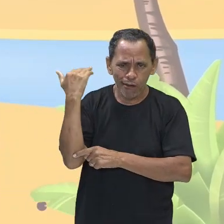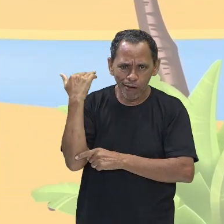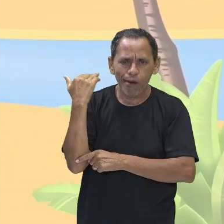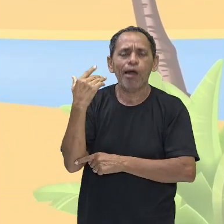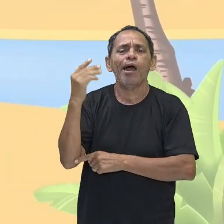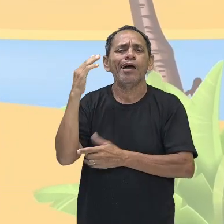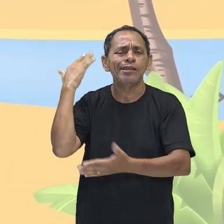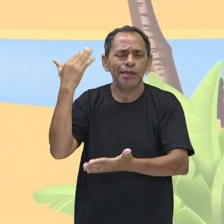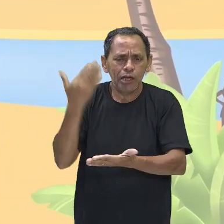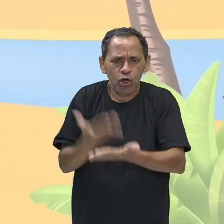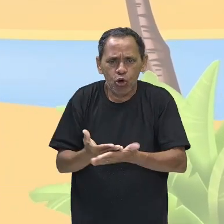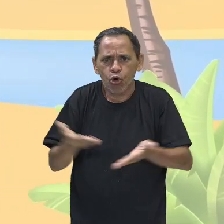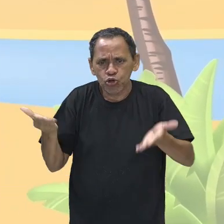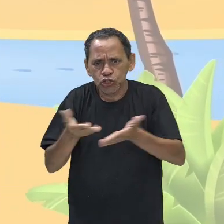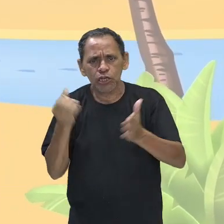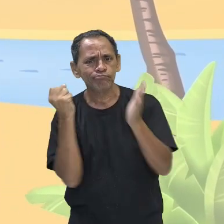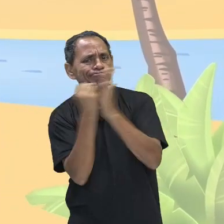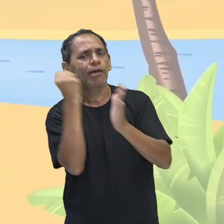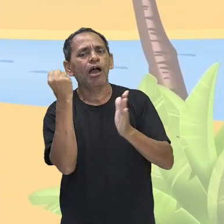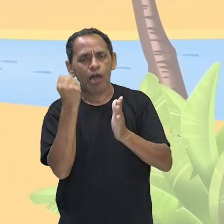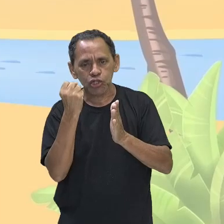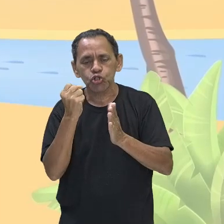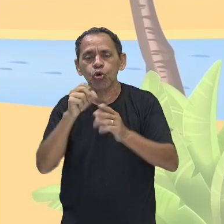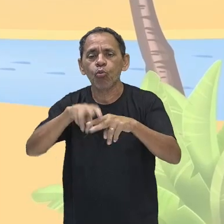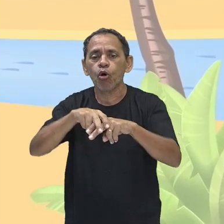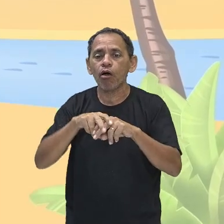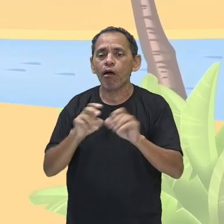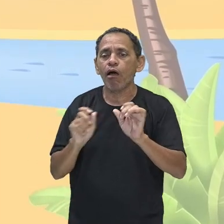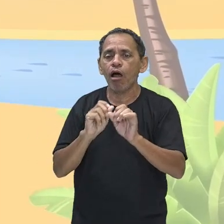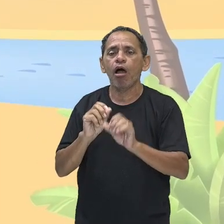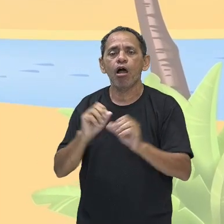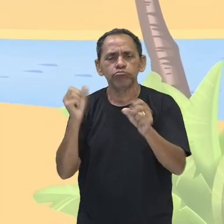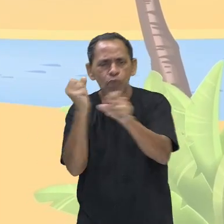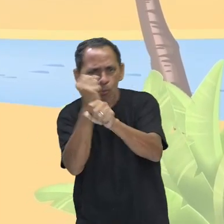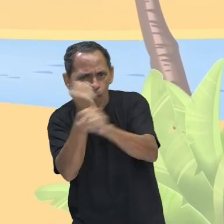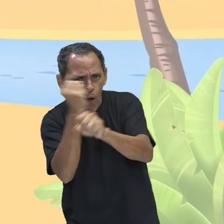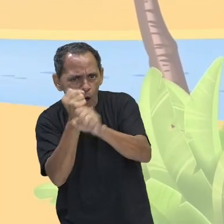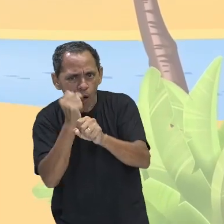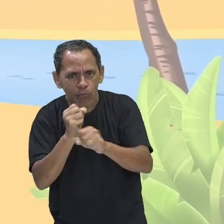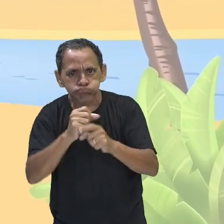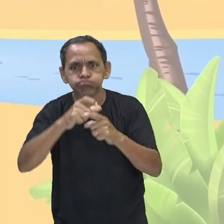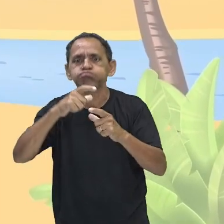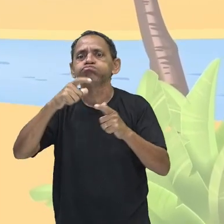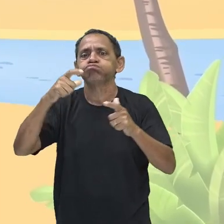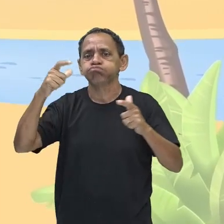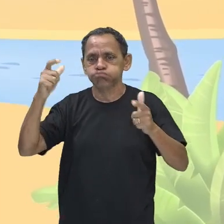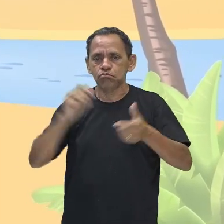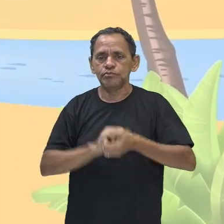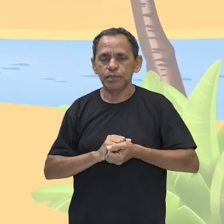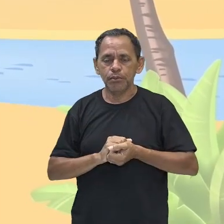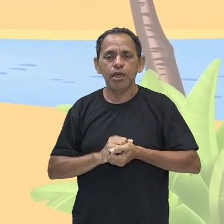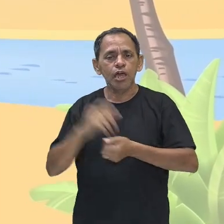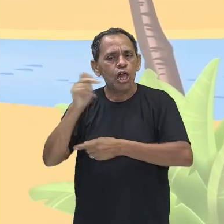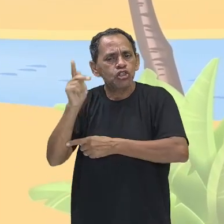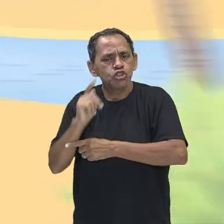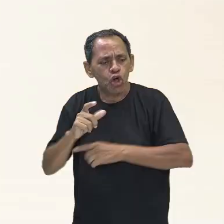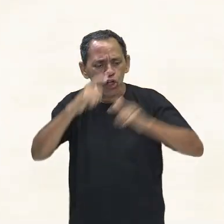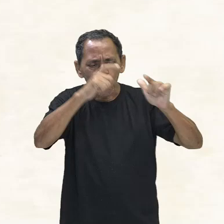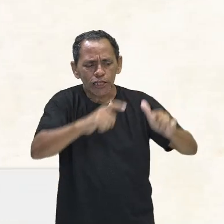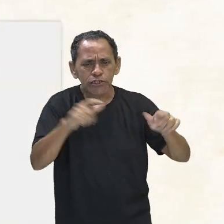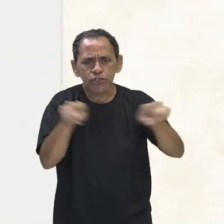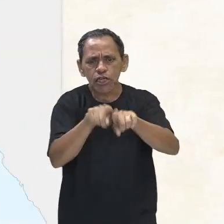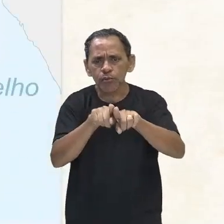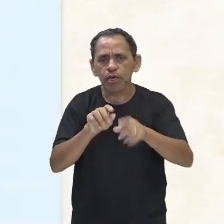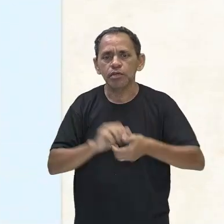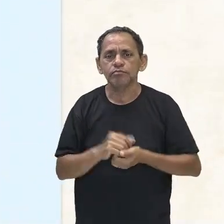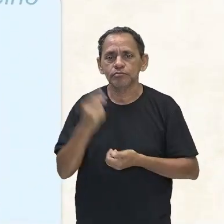né, grande impacto por causa das suas grandes construções. Vamos falar um pouco, então, sobre a história e a localização. O